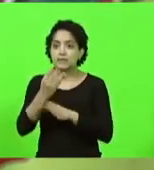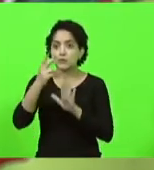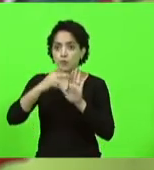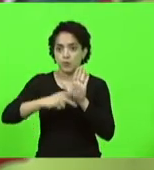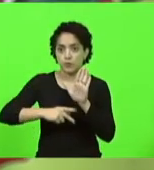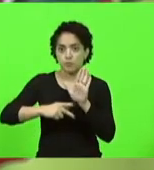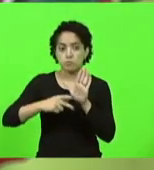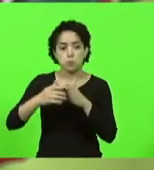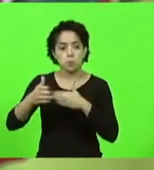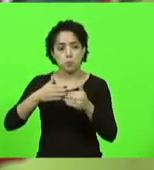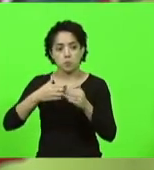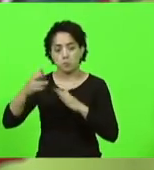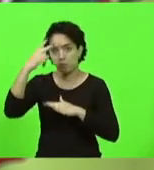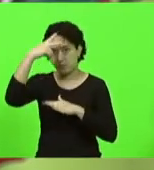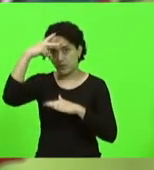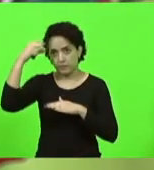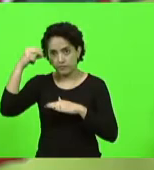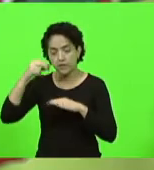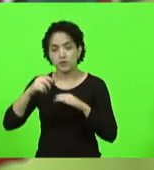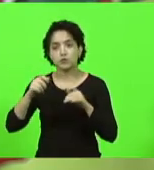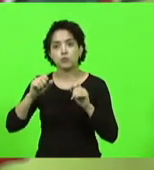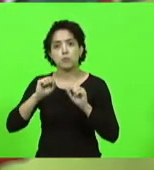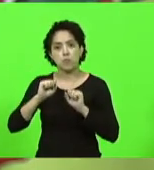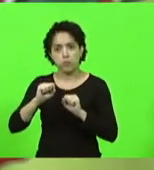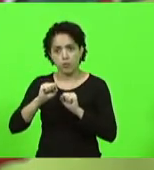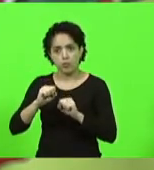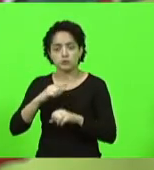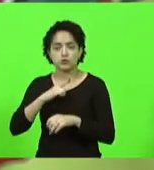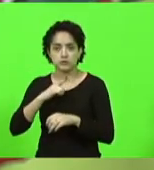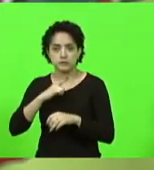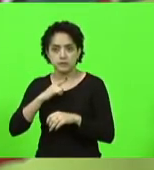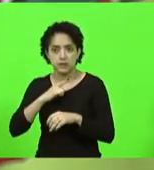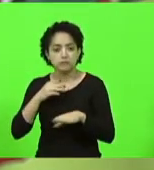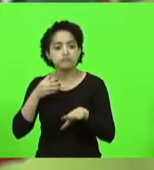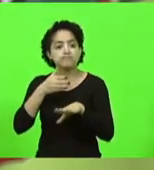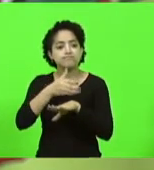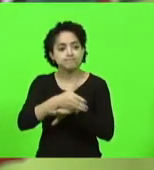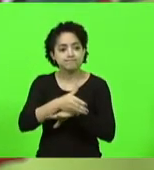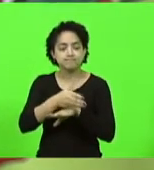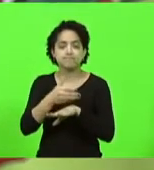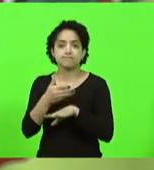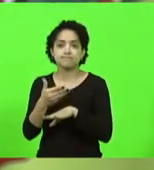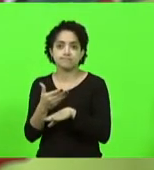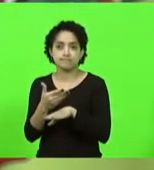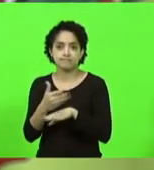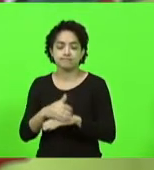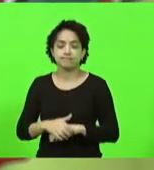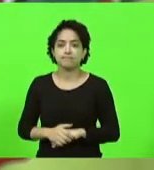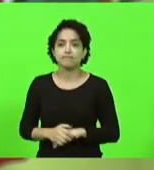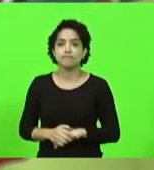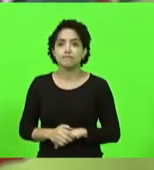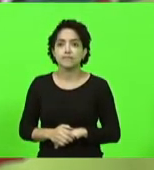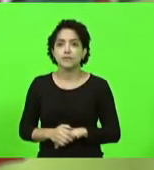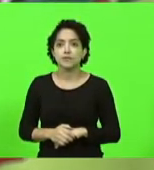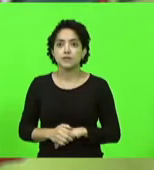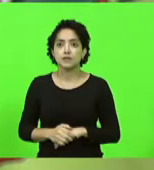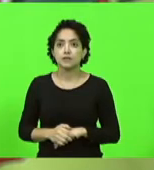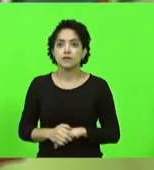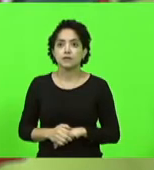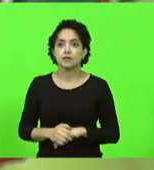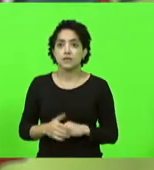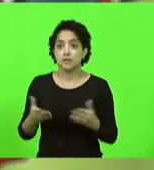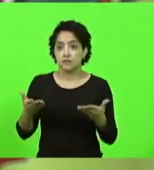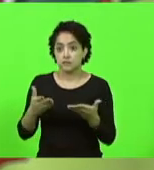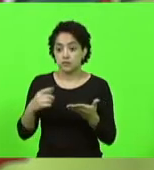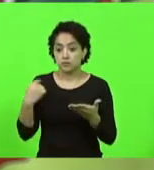prefeito pode acessar e buscar benefícios diretos para a sua gente. E nós que estamos na vida pública